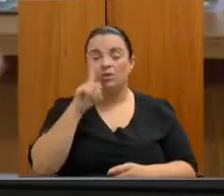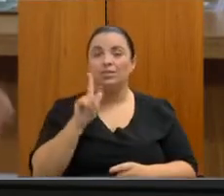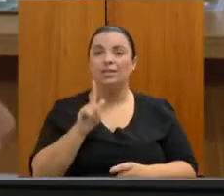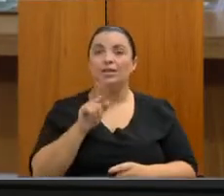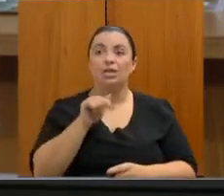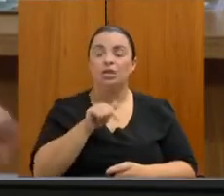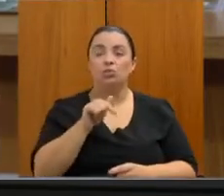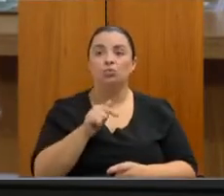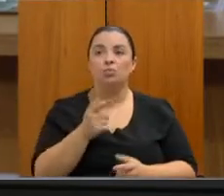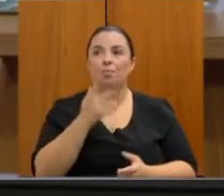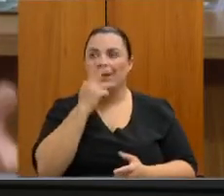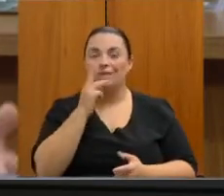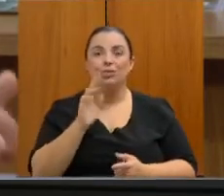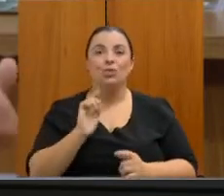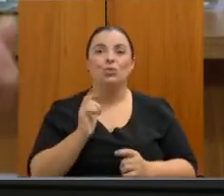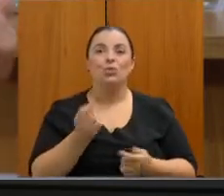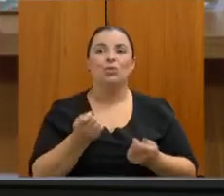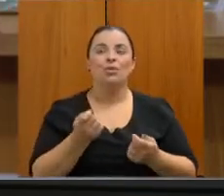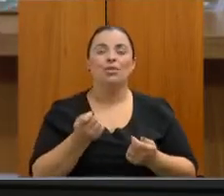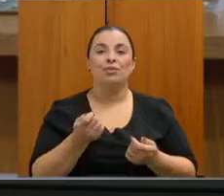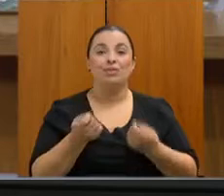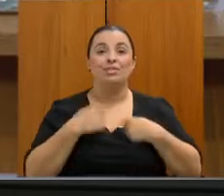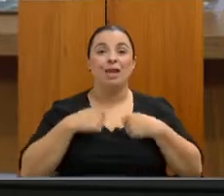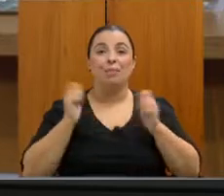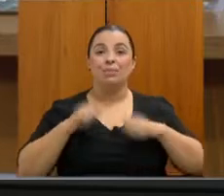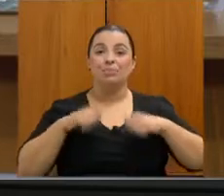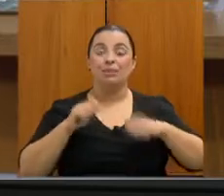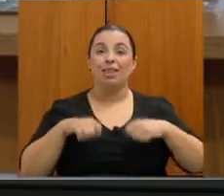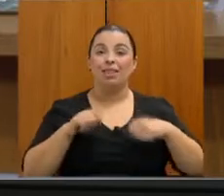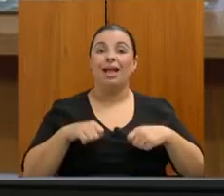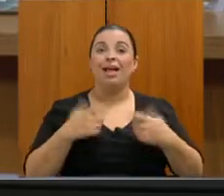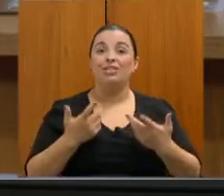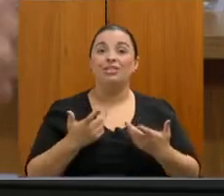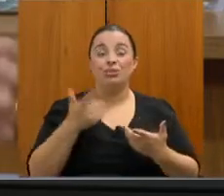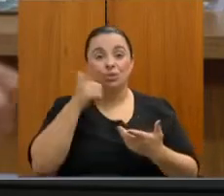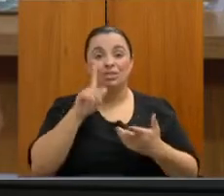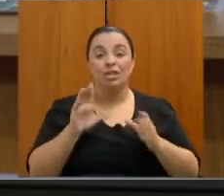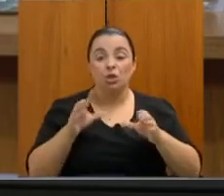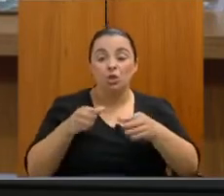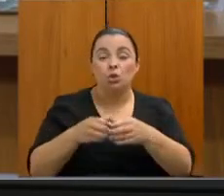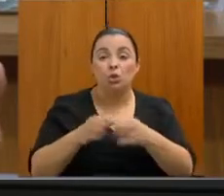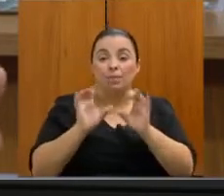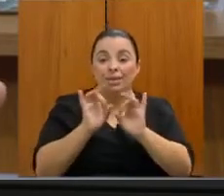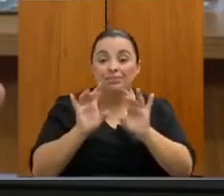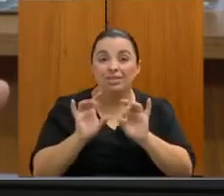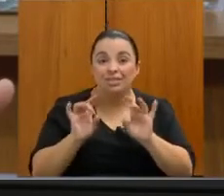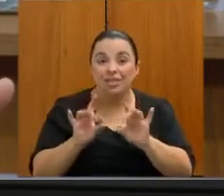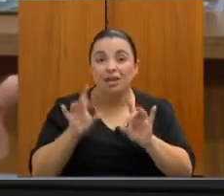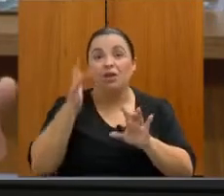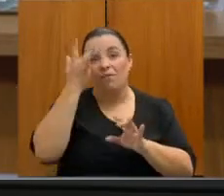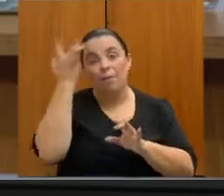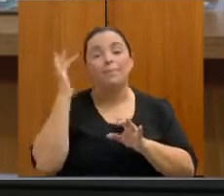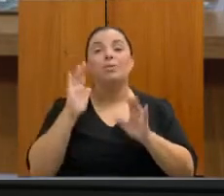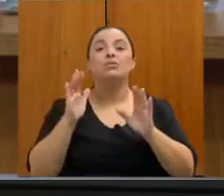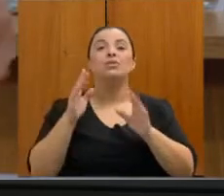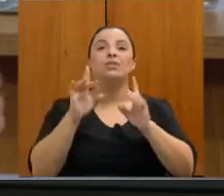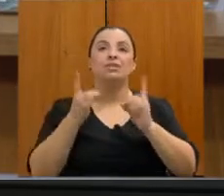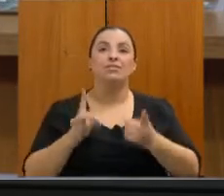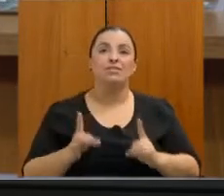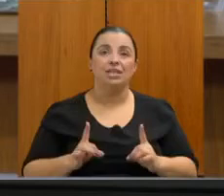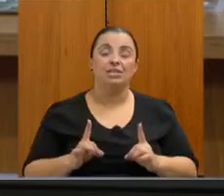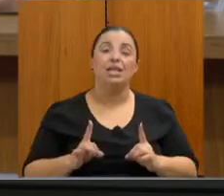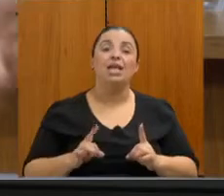limita, inclusive, a fornecer turmas específicas para esse público. Esse é um processo que ainda está em construção, a gente, ao longo do último ano, em